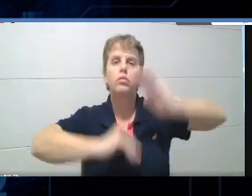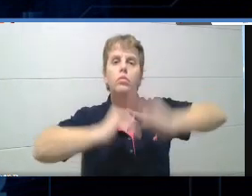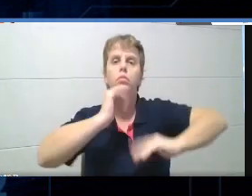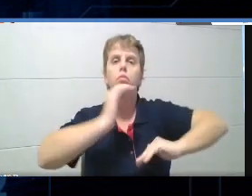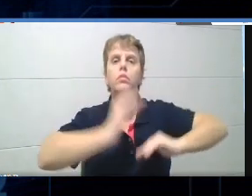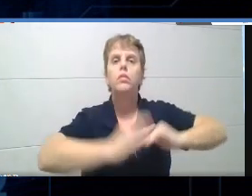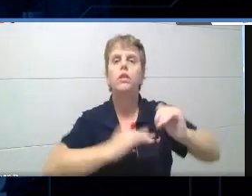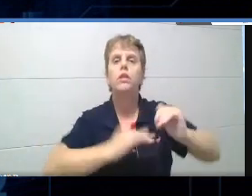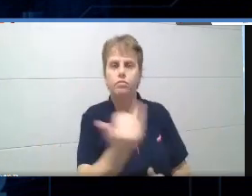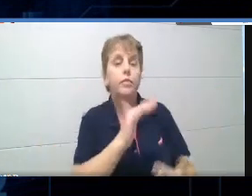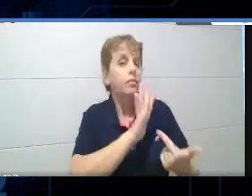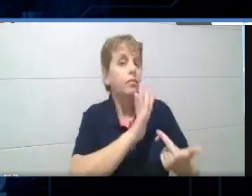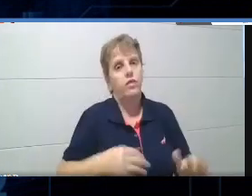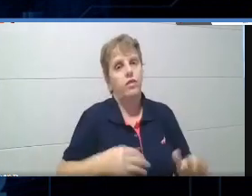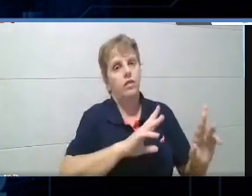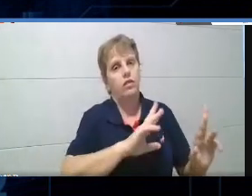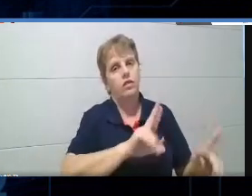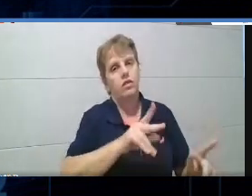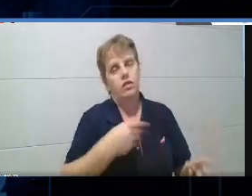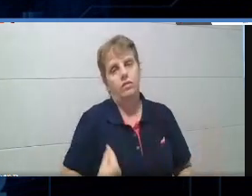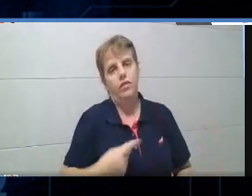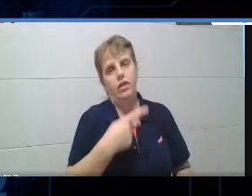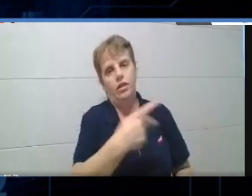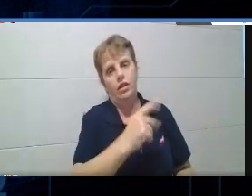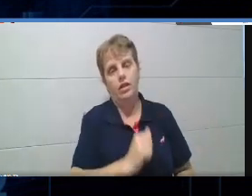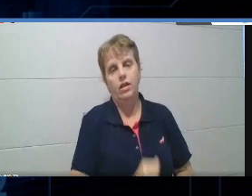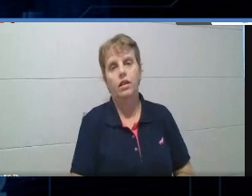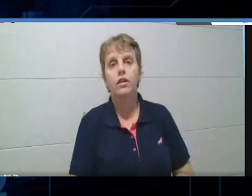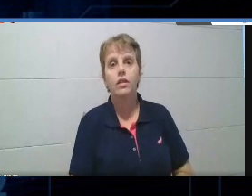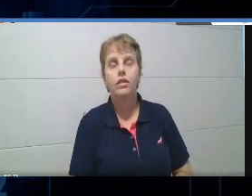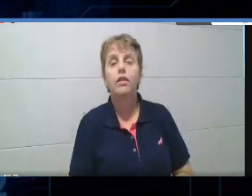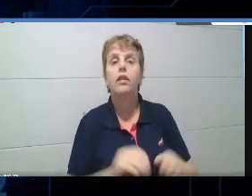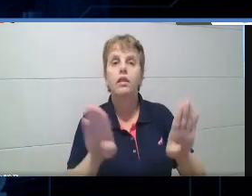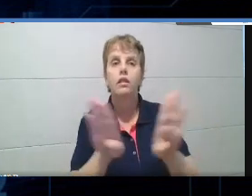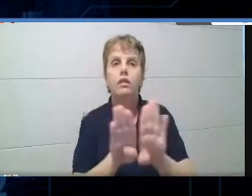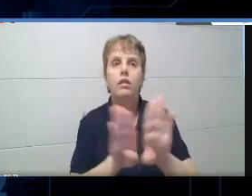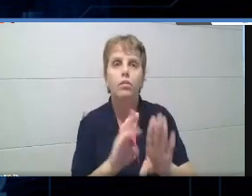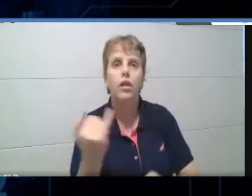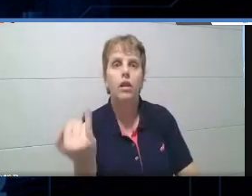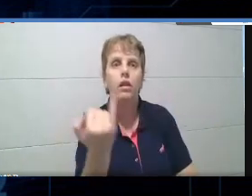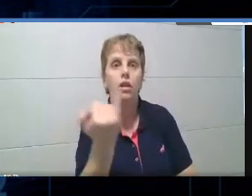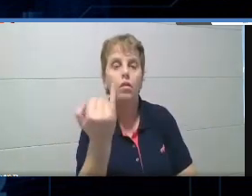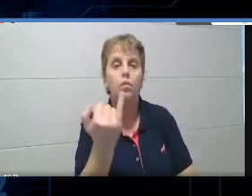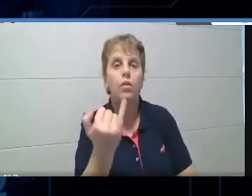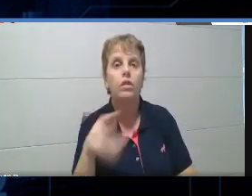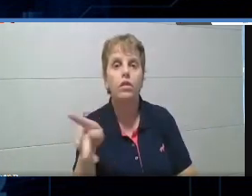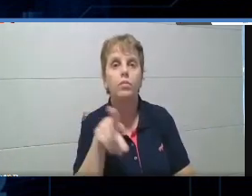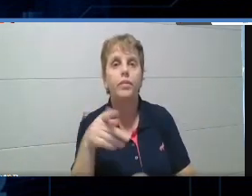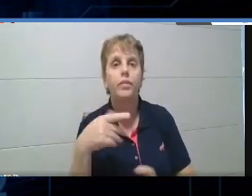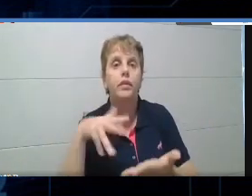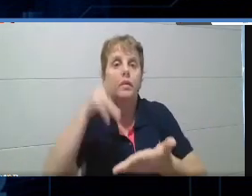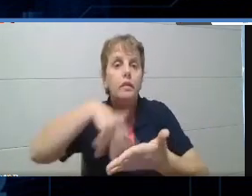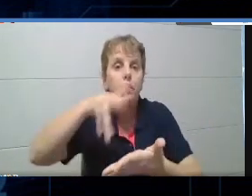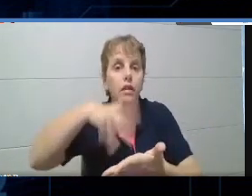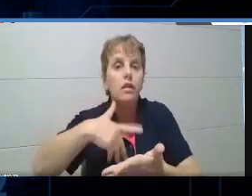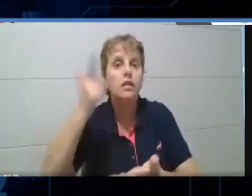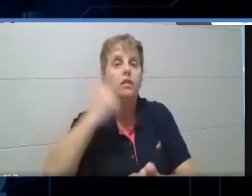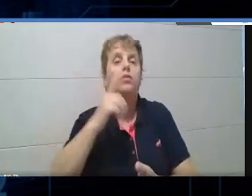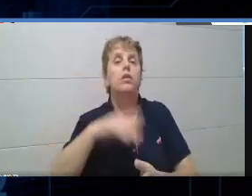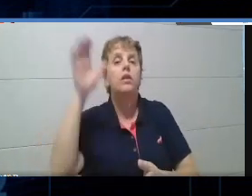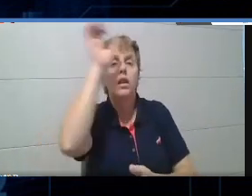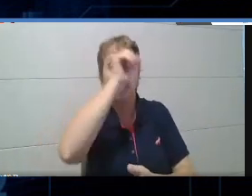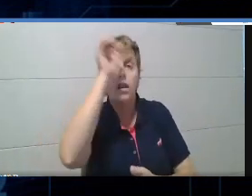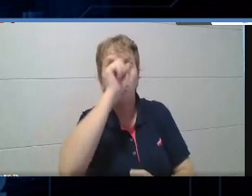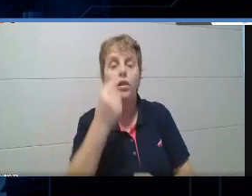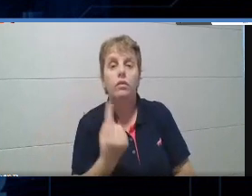vida desse aluno, e o que eu gosto mais, a autoaprendizagem, gente, eu coloco isso como uma fonte lá,